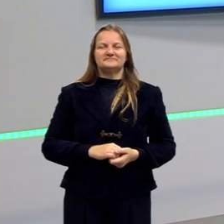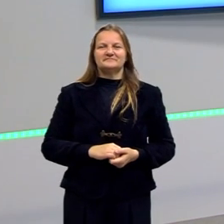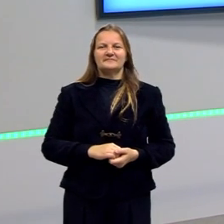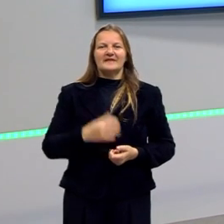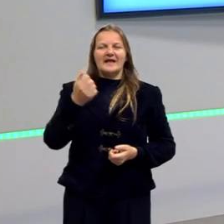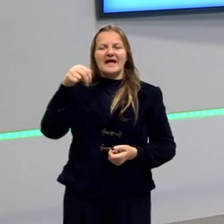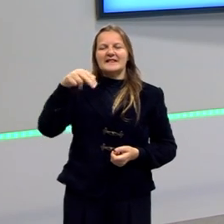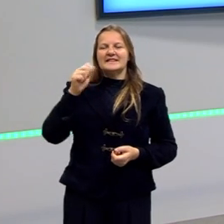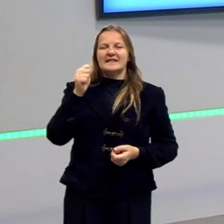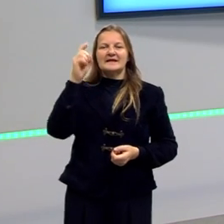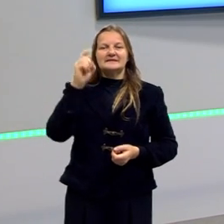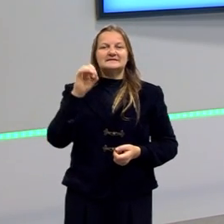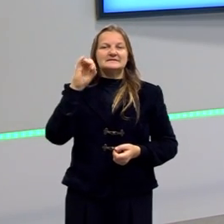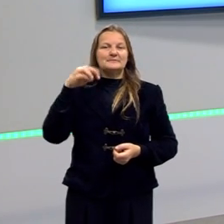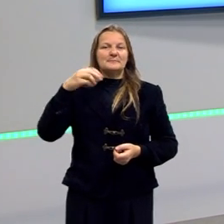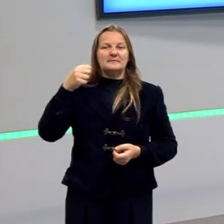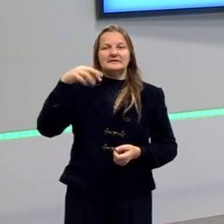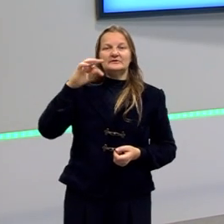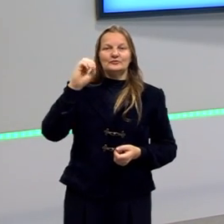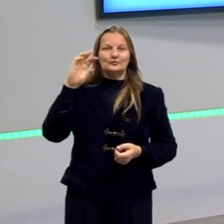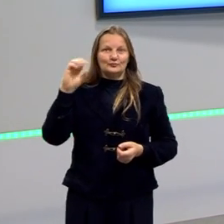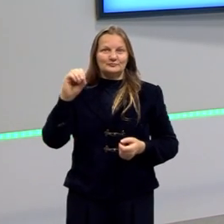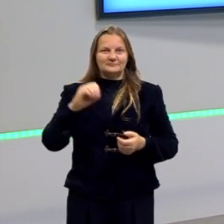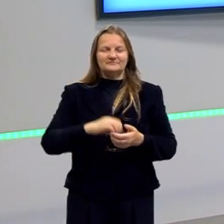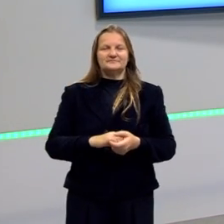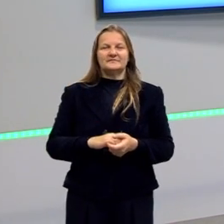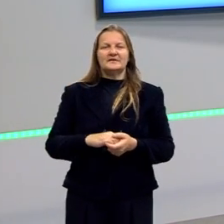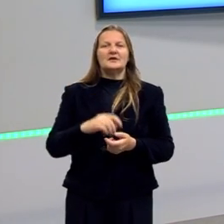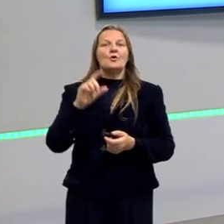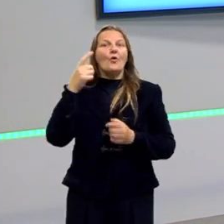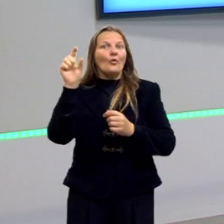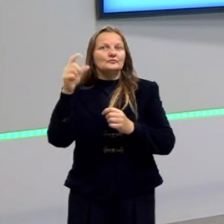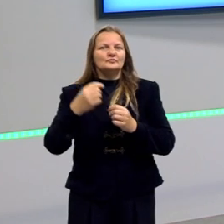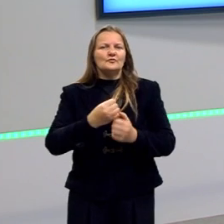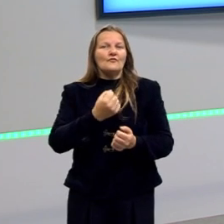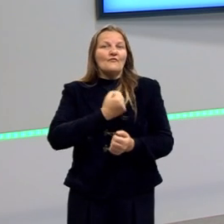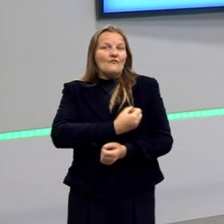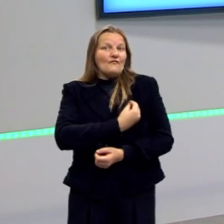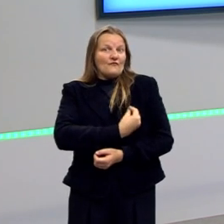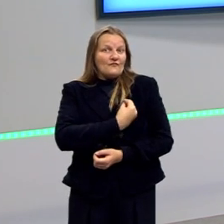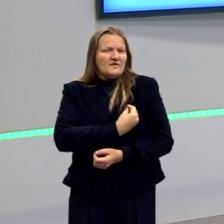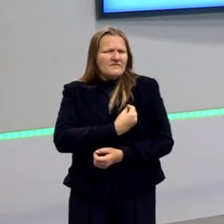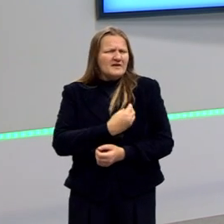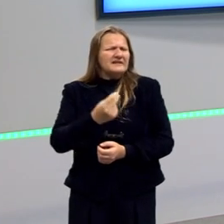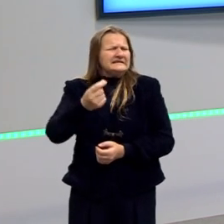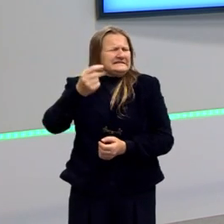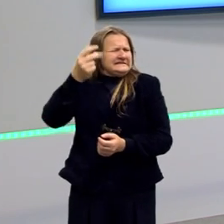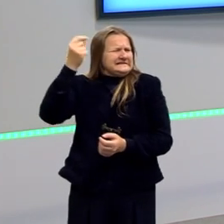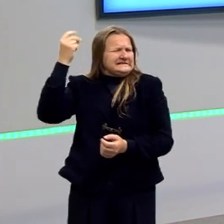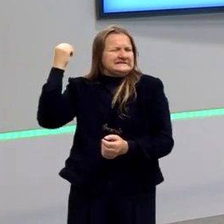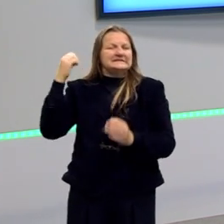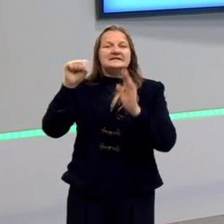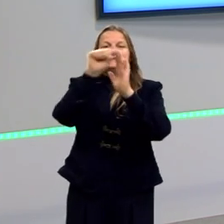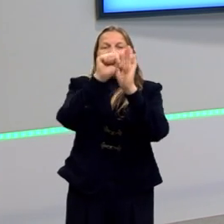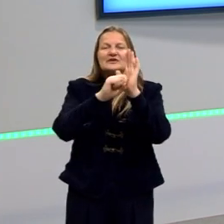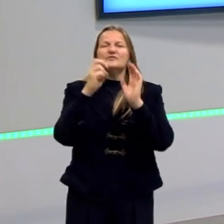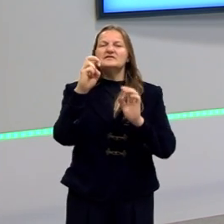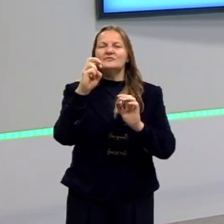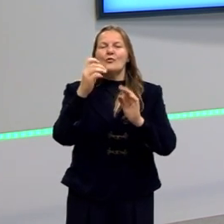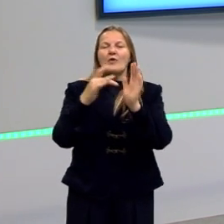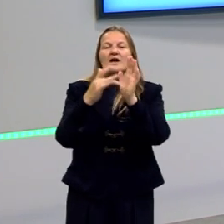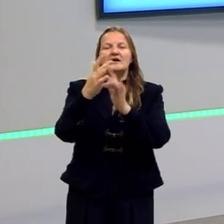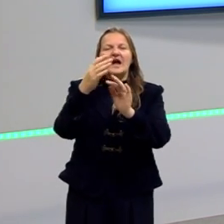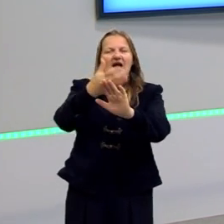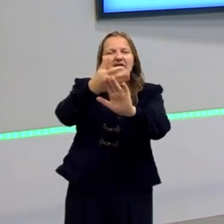Depois, temos Empédocles, que viveu no século V, antes de Cristo. Para ele, então, os seres